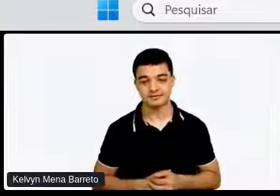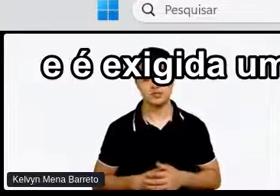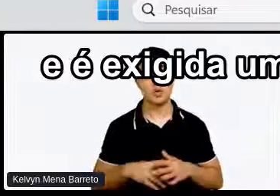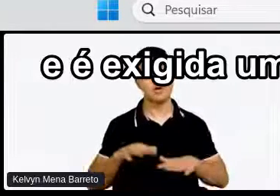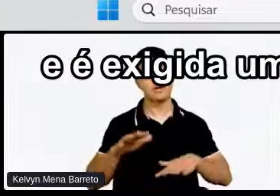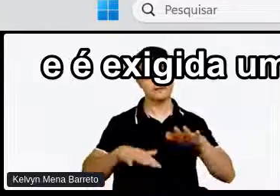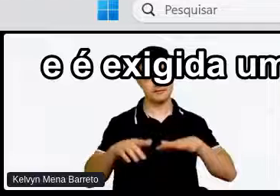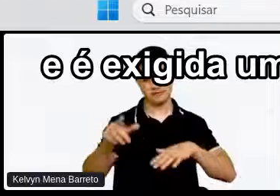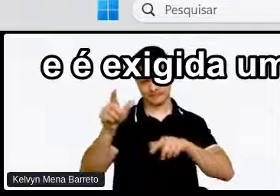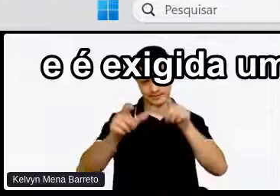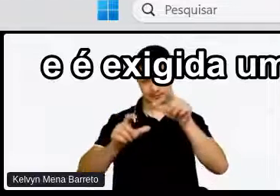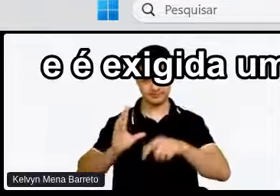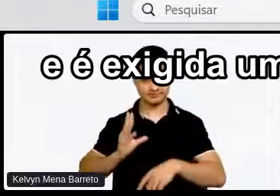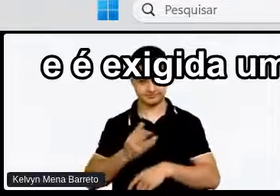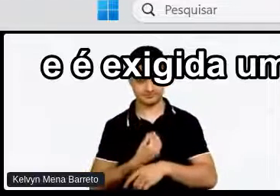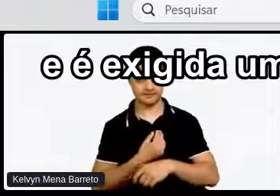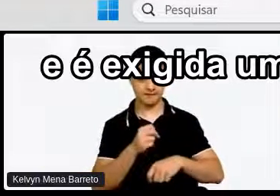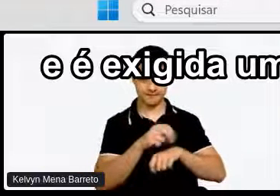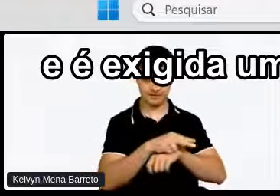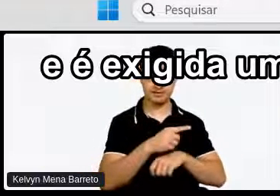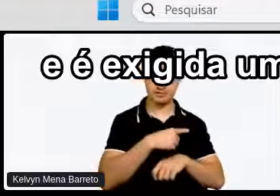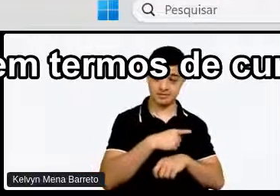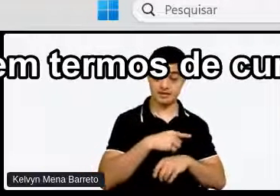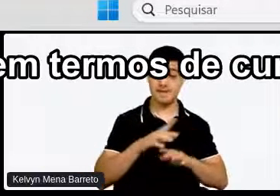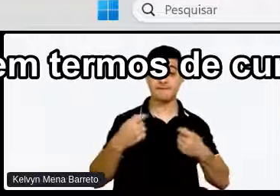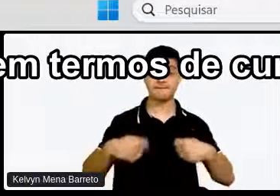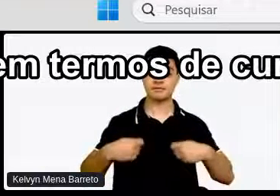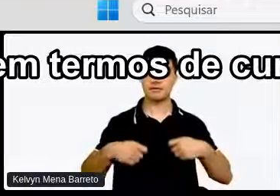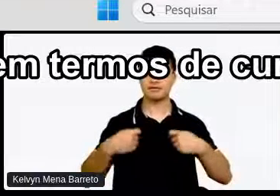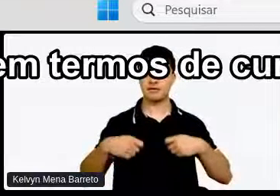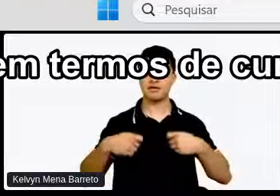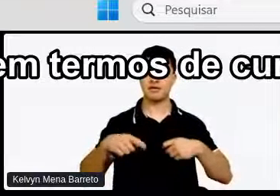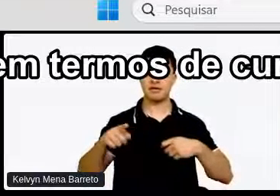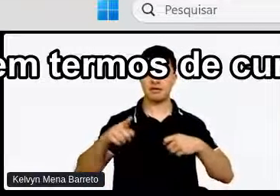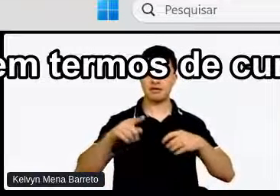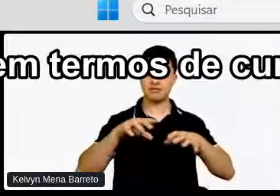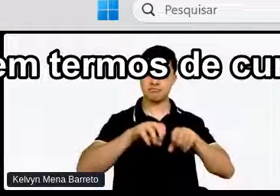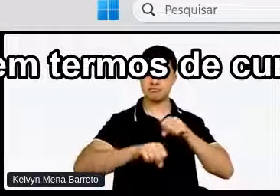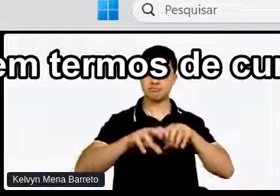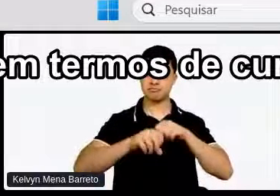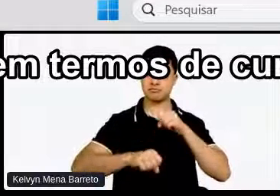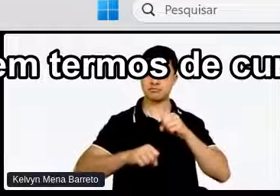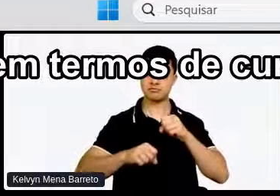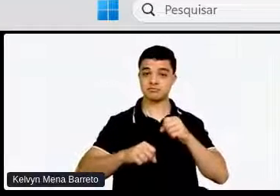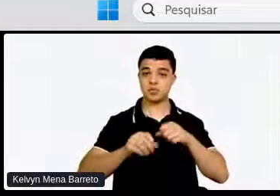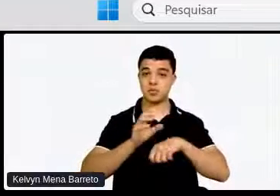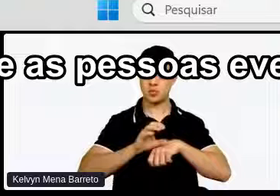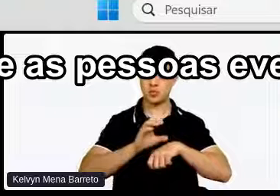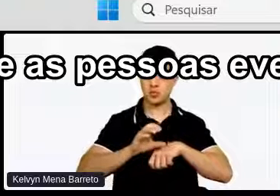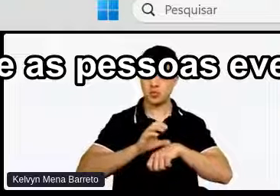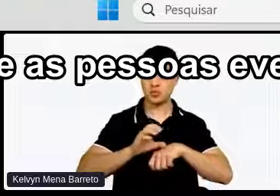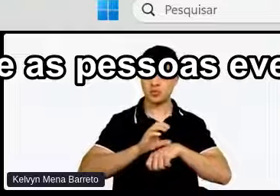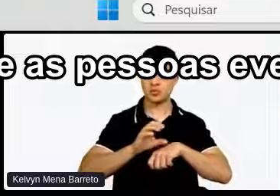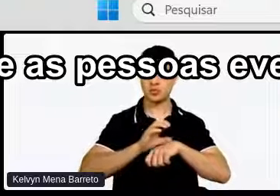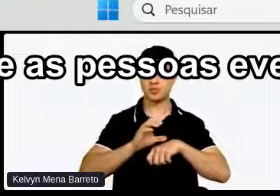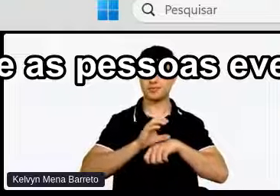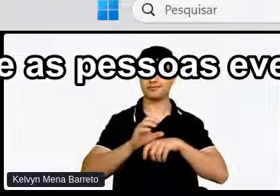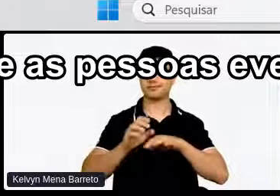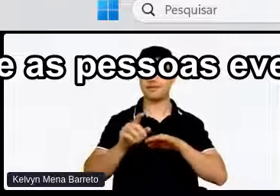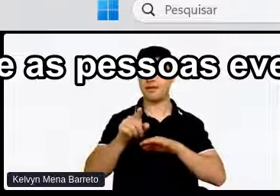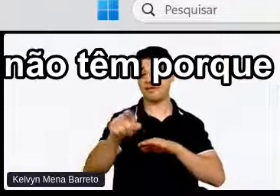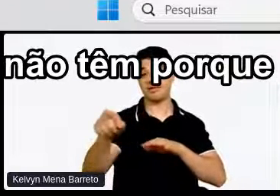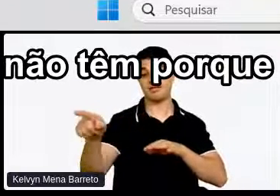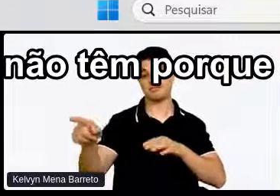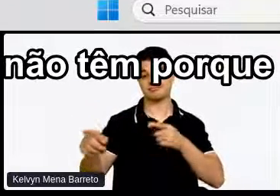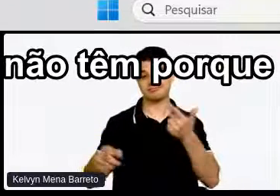E é exigida uma qualificação Em termos de, digamos, de cursos, por exemplo Que as pessoas eventualmente